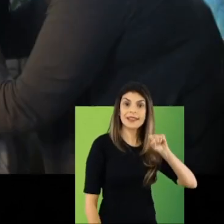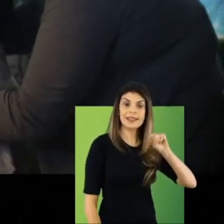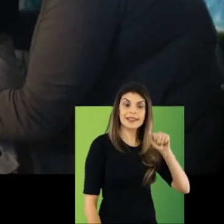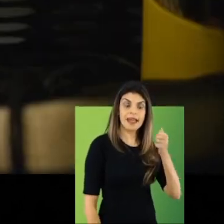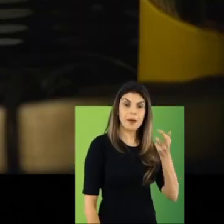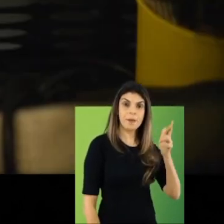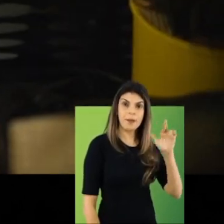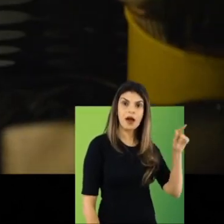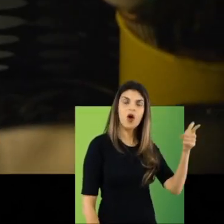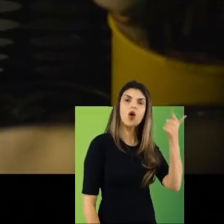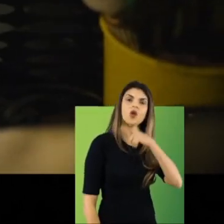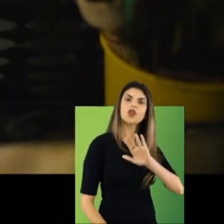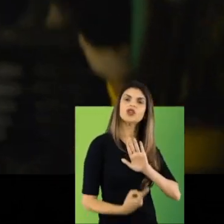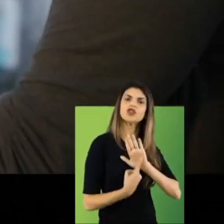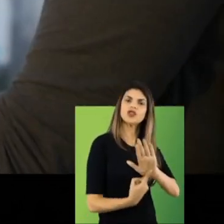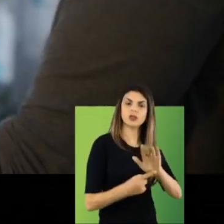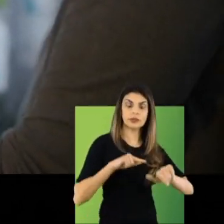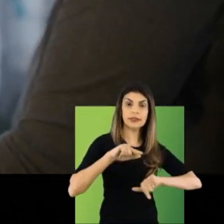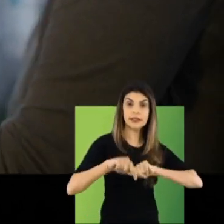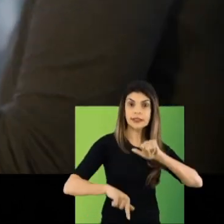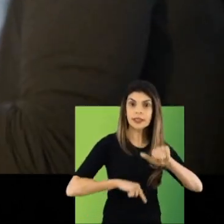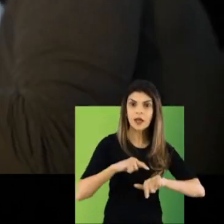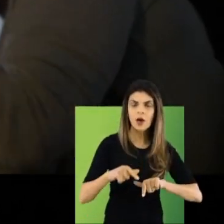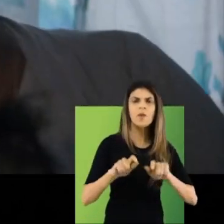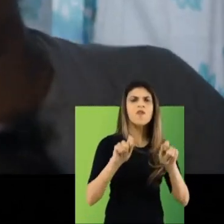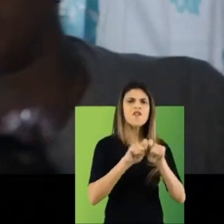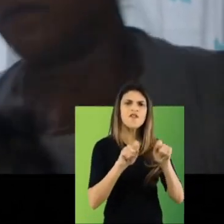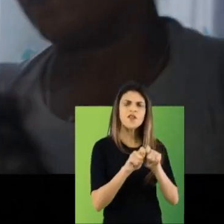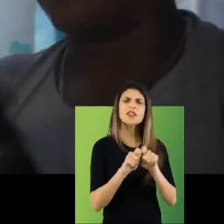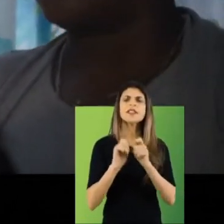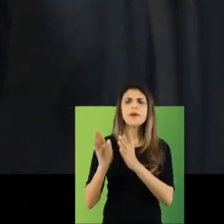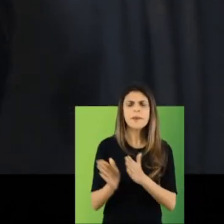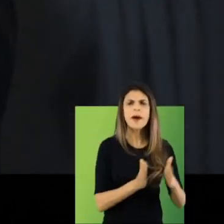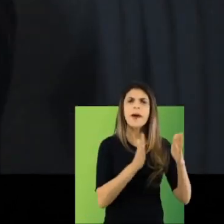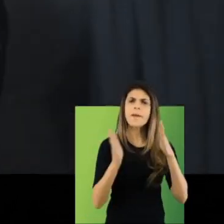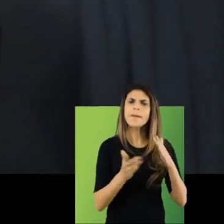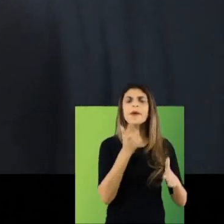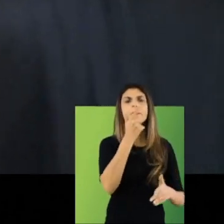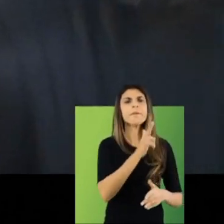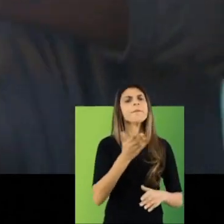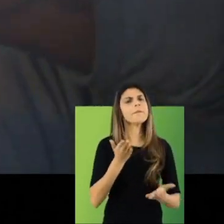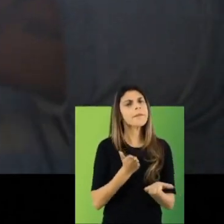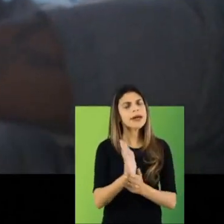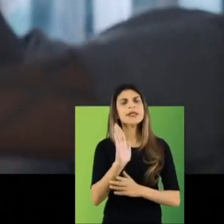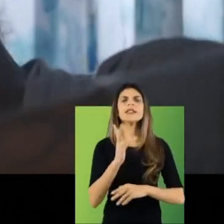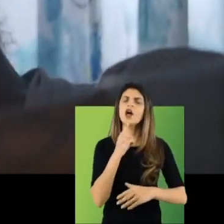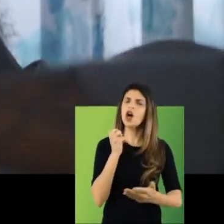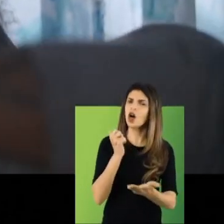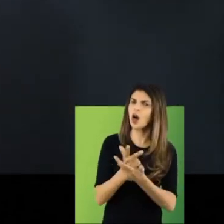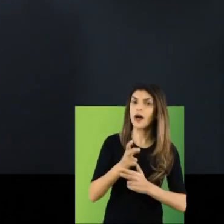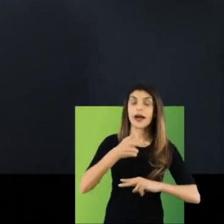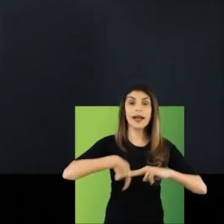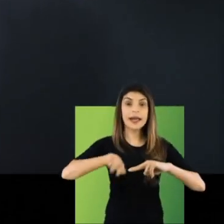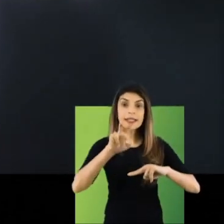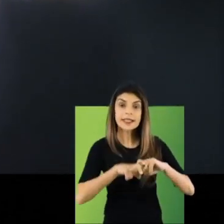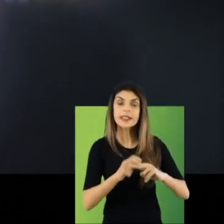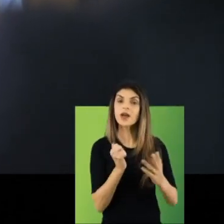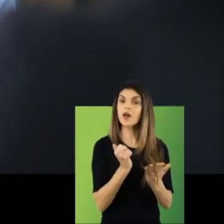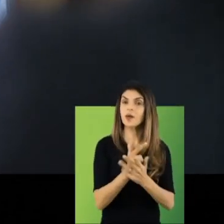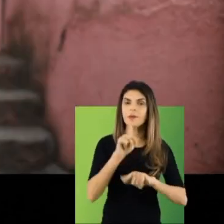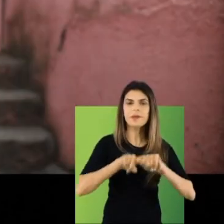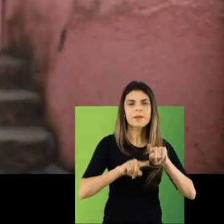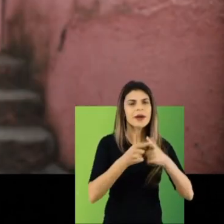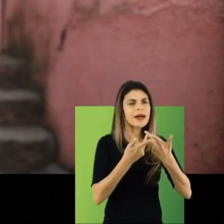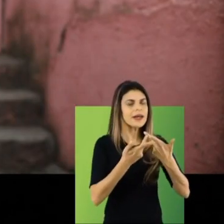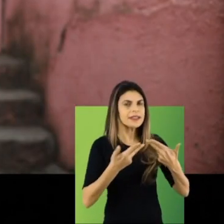tinha recebido essa indicação para a de Rio. Fiz todas as etapas. Fui aprovada, comprei uma cadeira, comprei material.